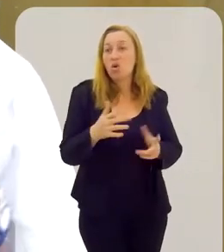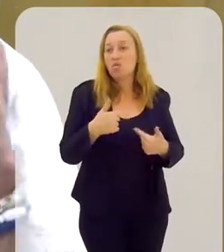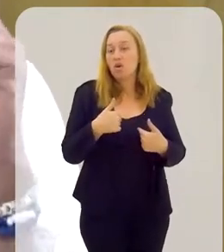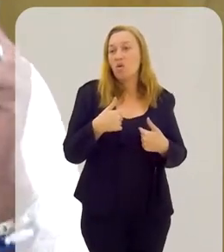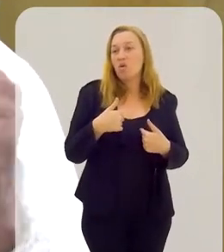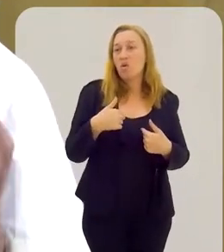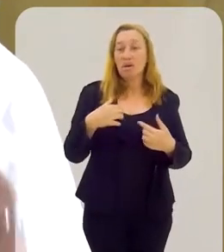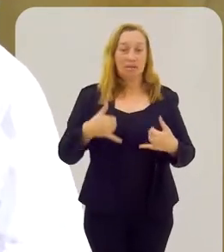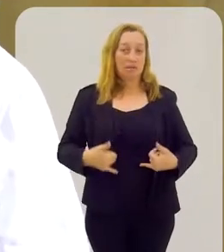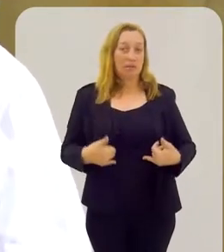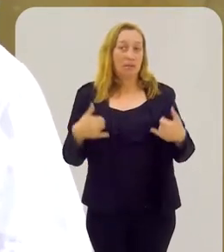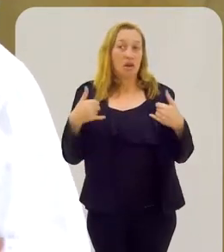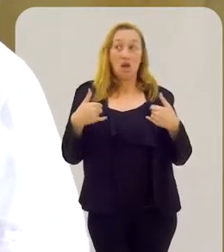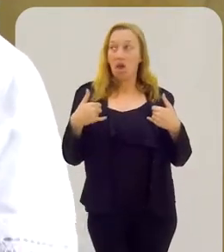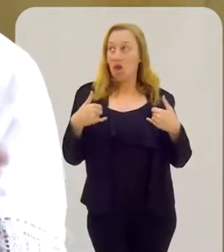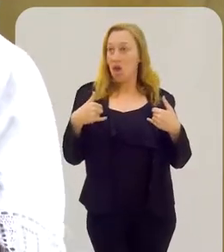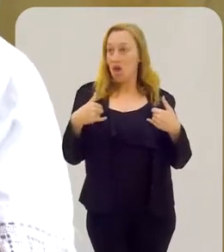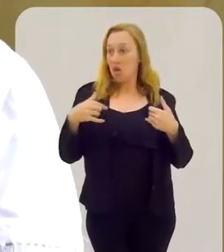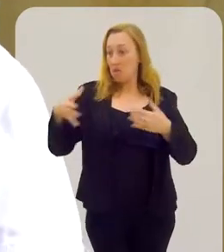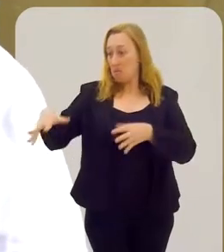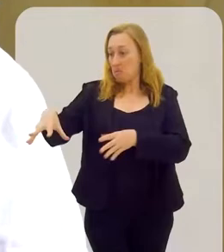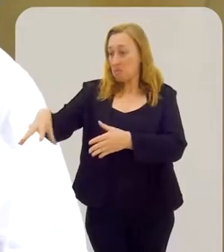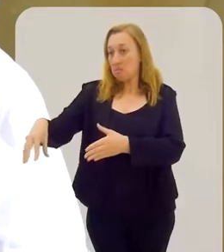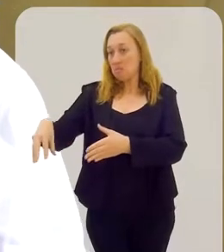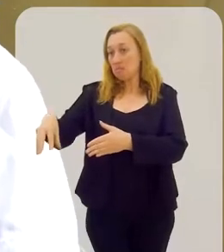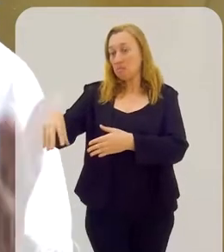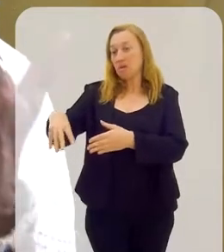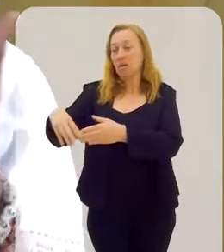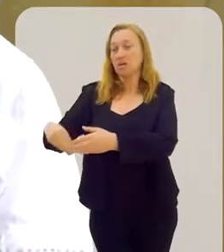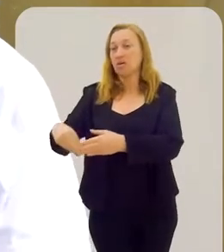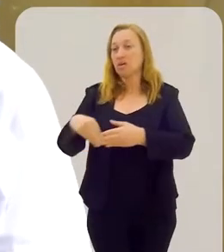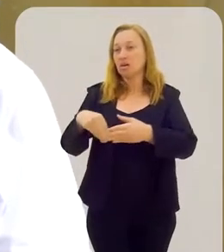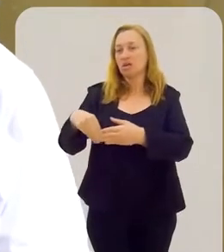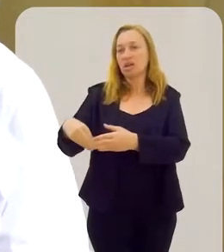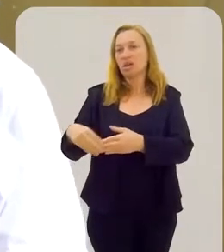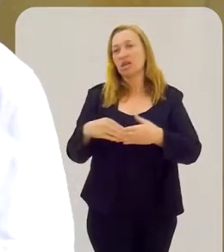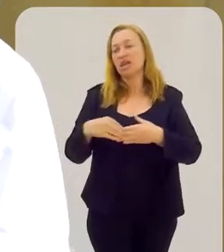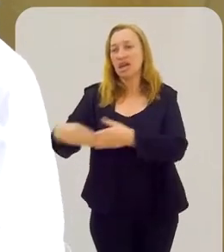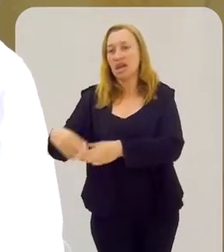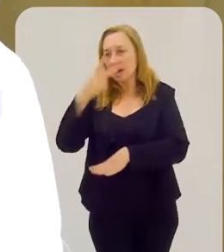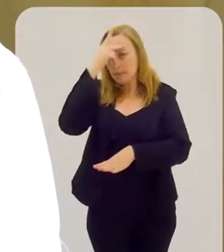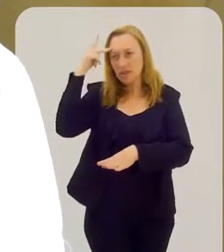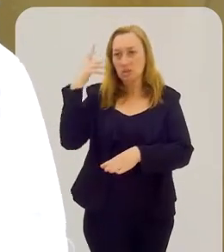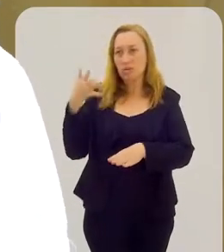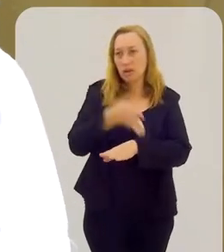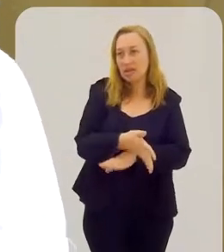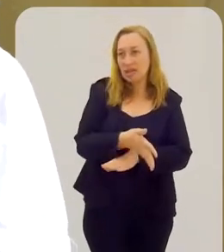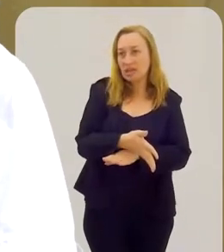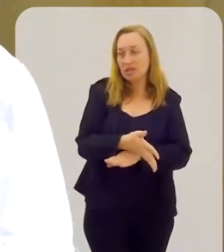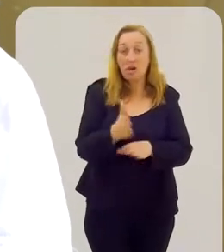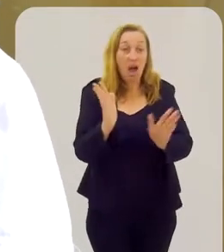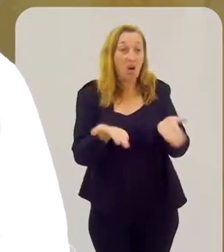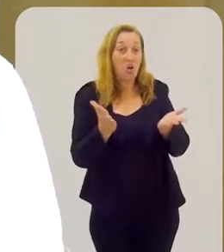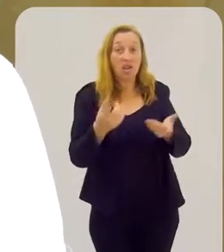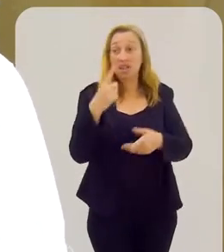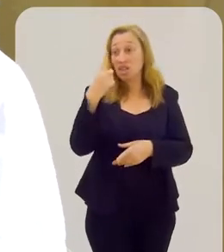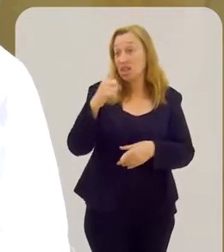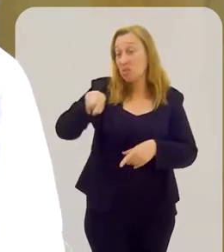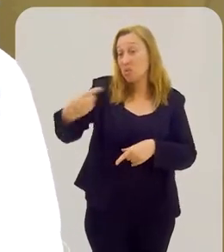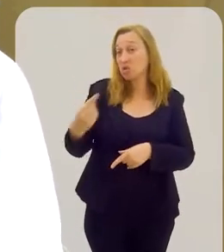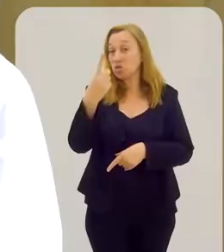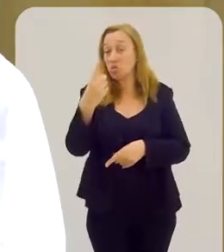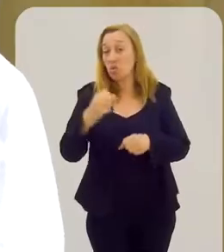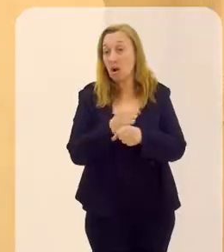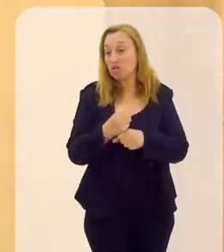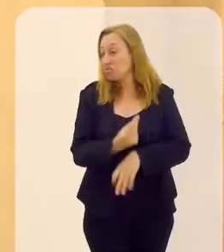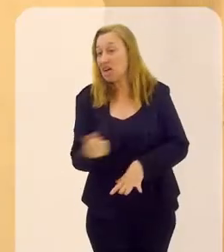o meu ego fortalecido porque eu coloquei aquela pessoa para dentro, eu fiz o santo daquela pessoa e quando eu olhar para trás na fila, daqui a um ano ela